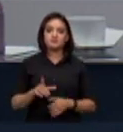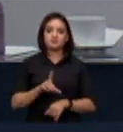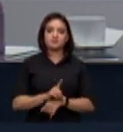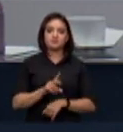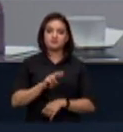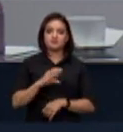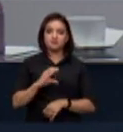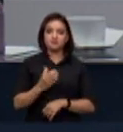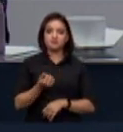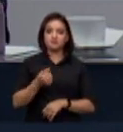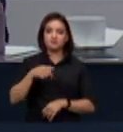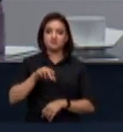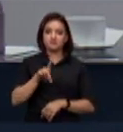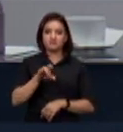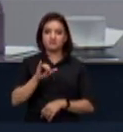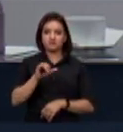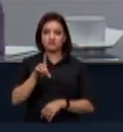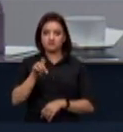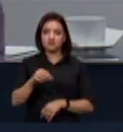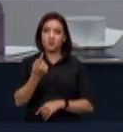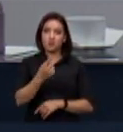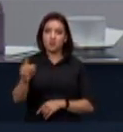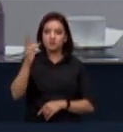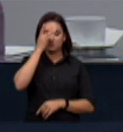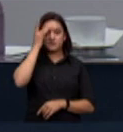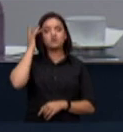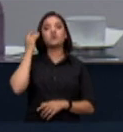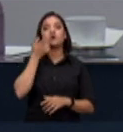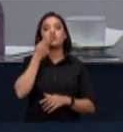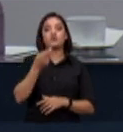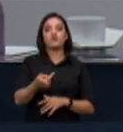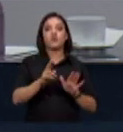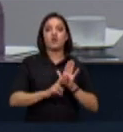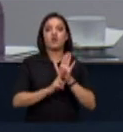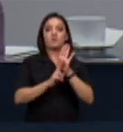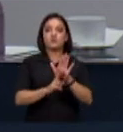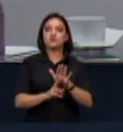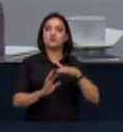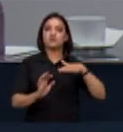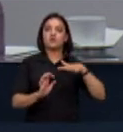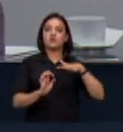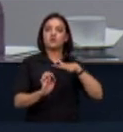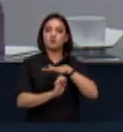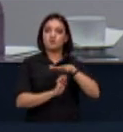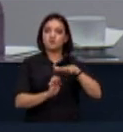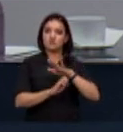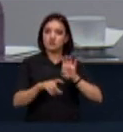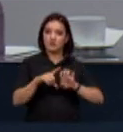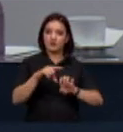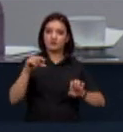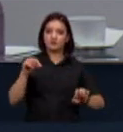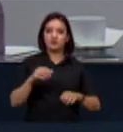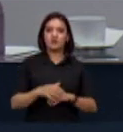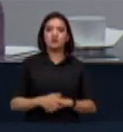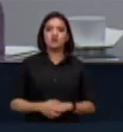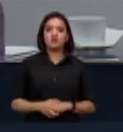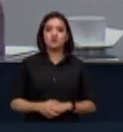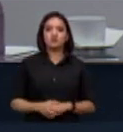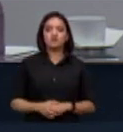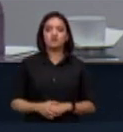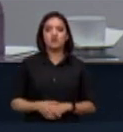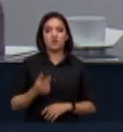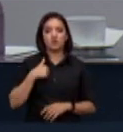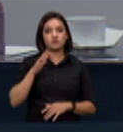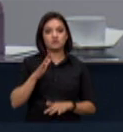Cândido Brássler foi o último expositor que falou em nome da classe empresarial eu já vou caminhando